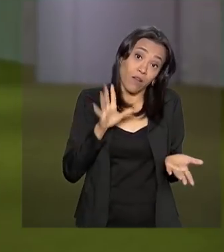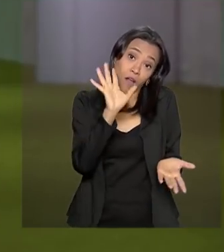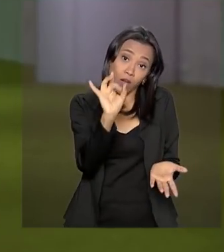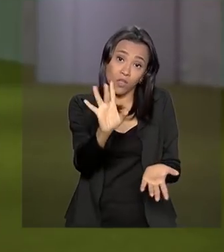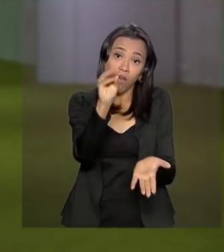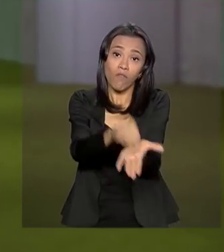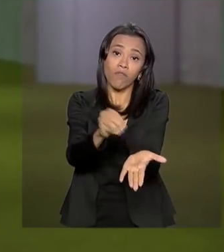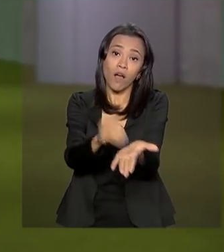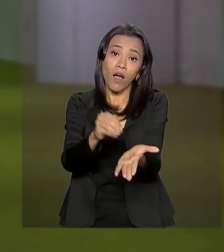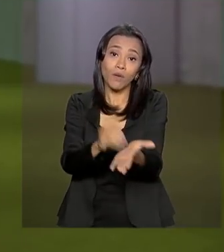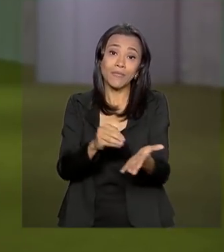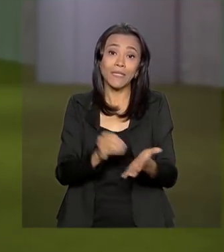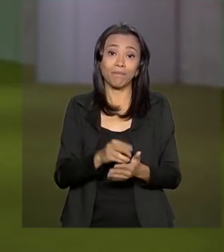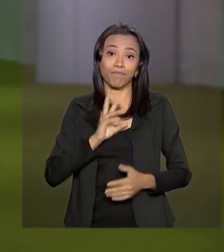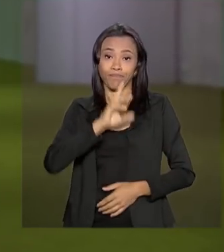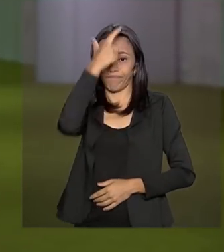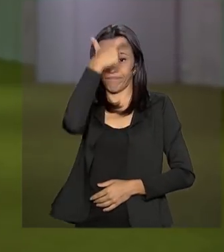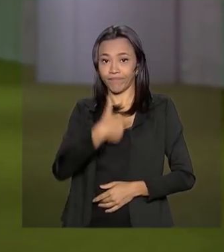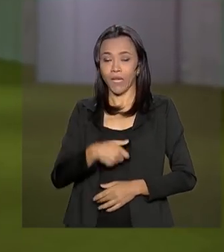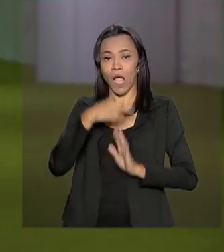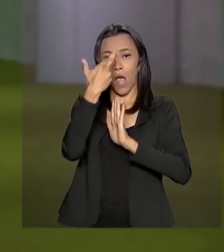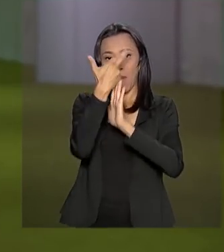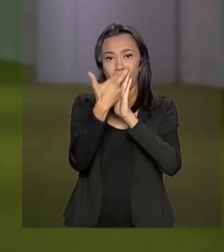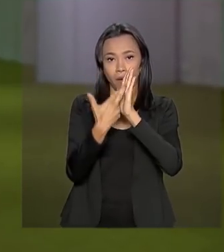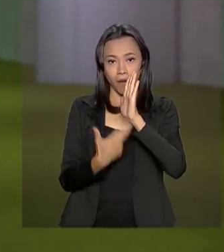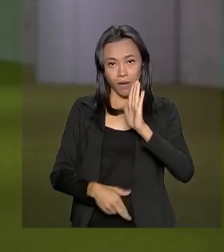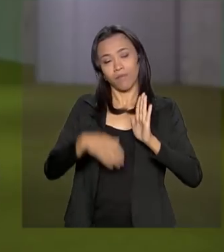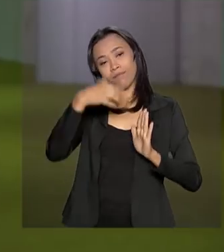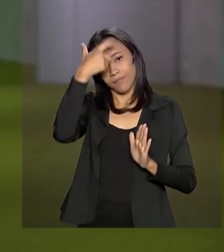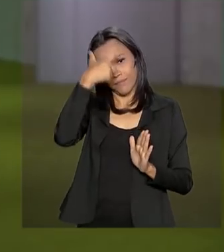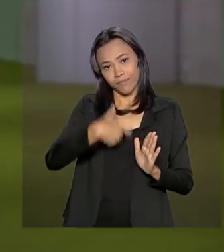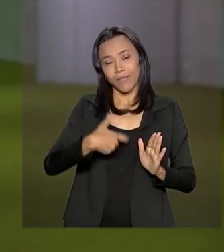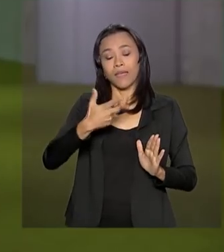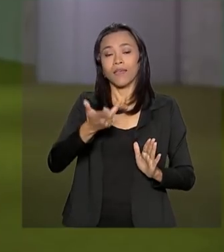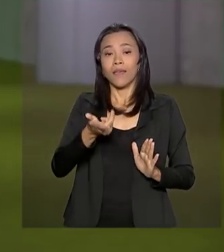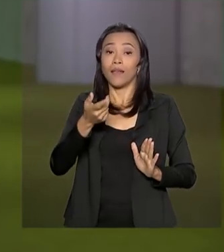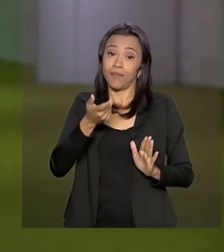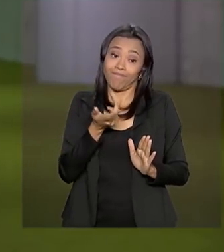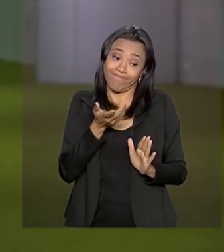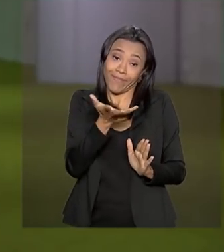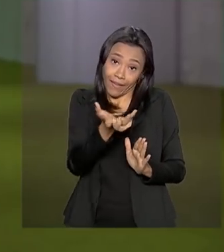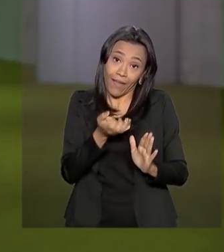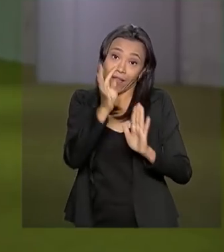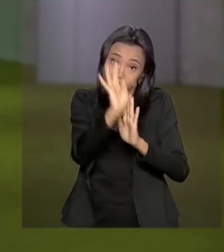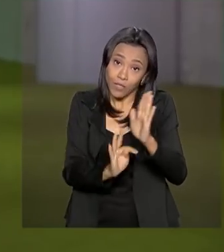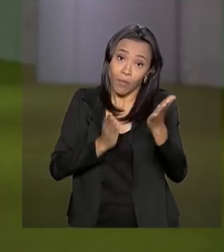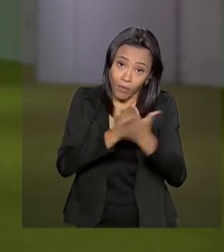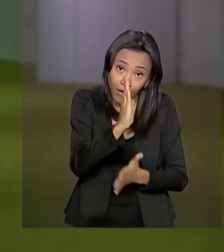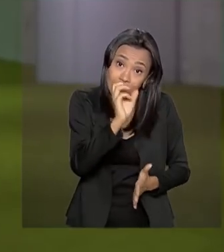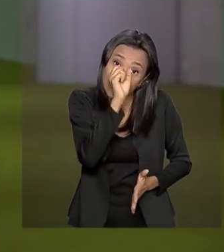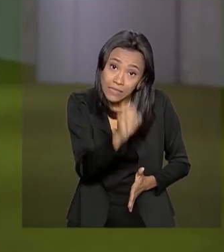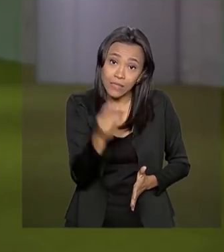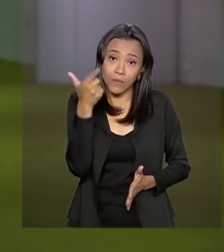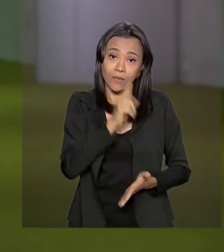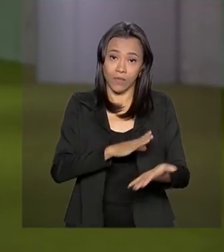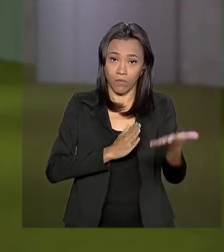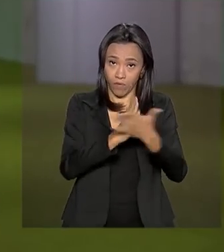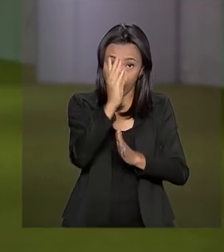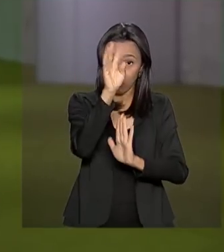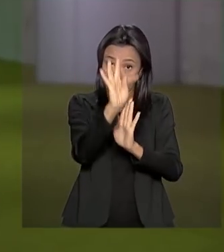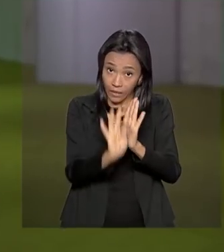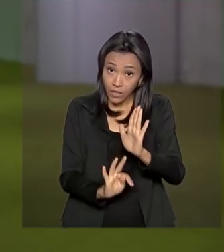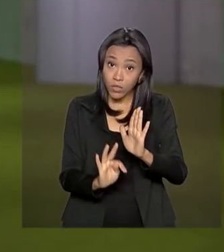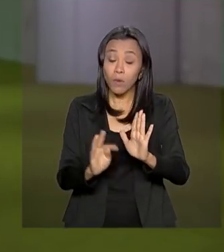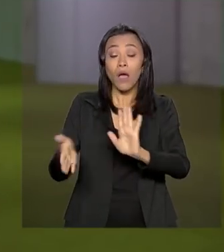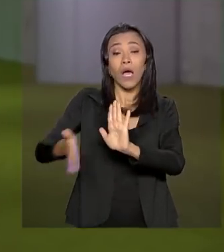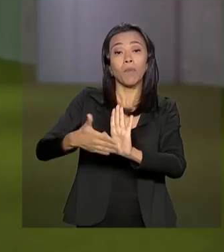votação do parecer do relator, o deputado delegado Marcelo Freitas, que recomenda a aprovação do texto. Se for aprovada, a proposta